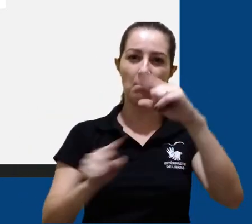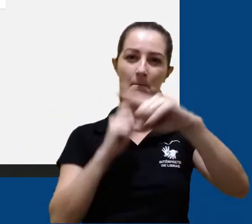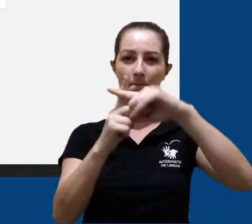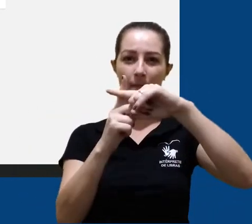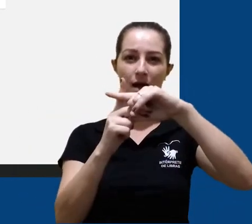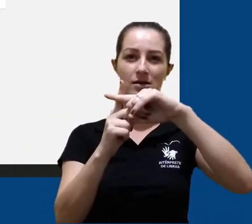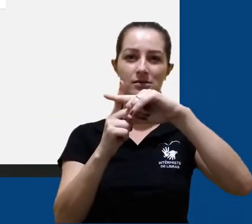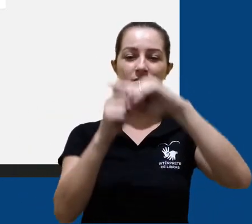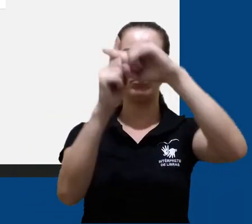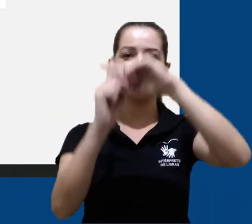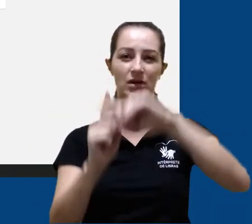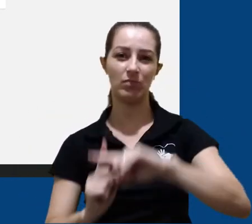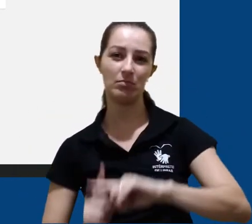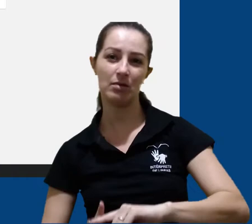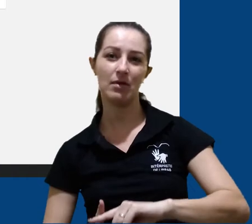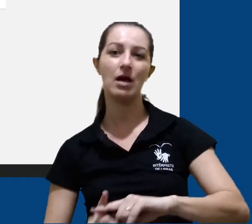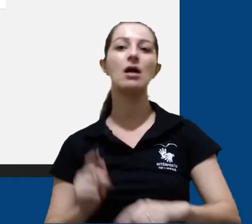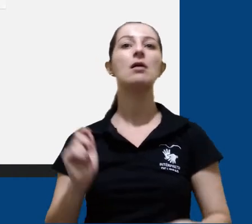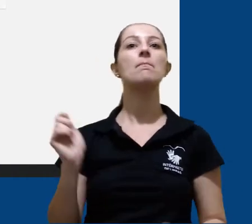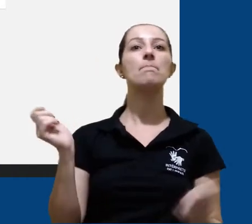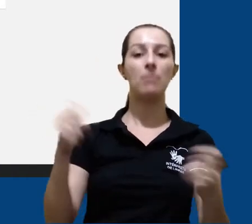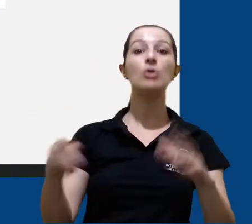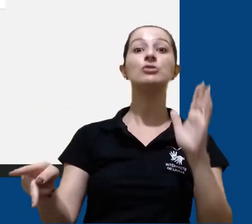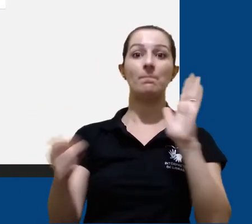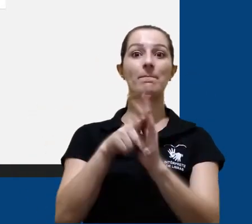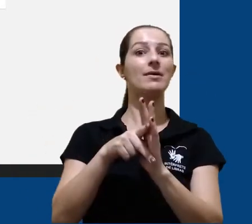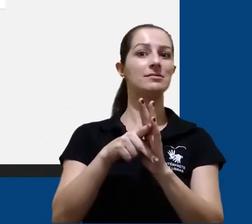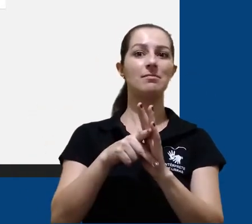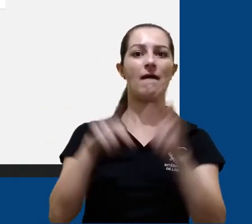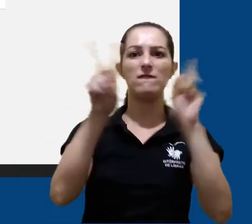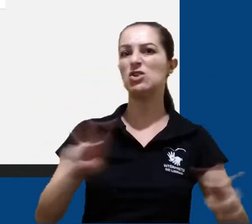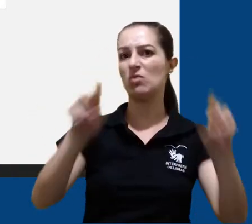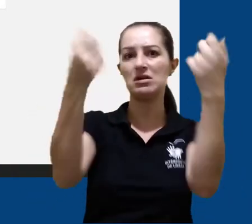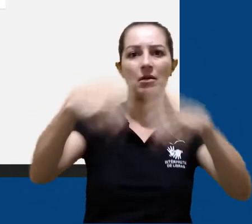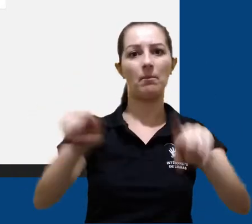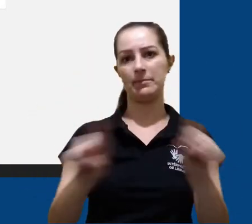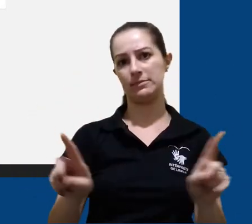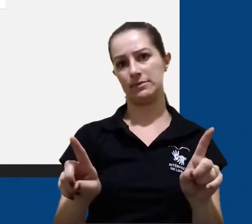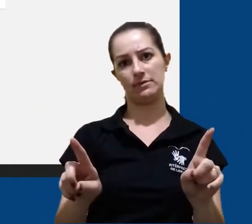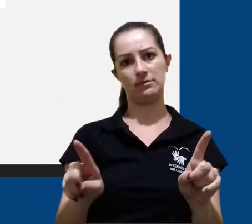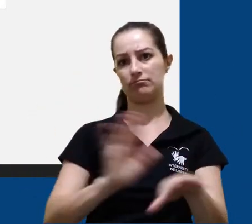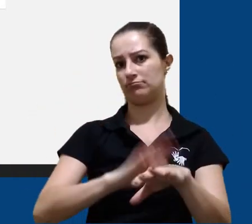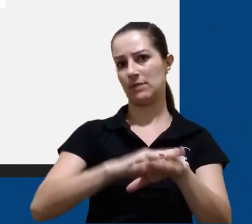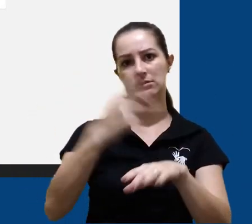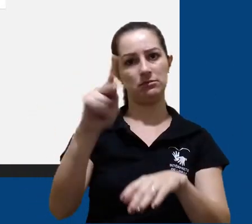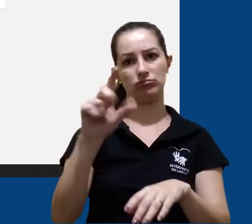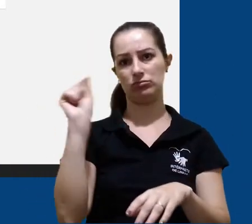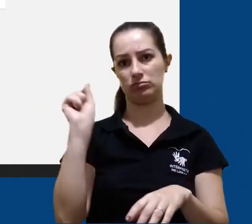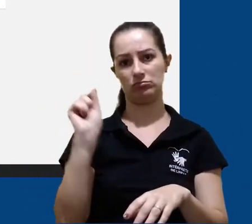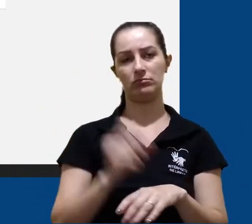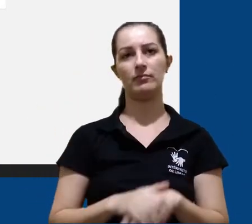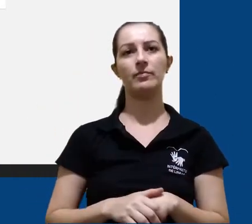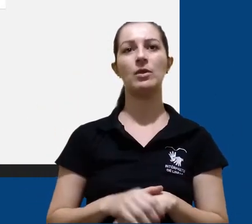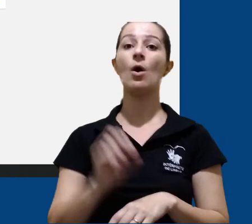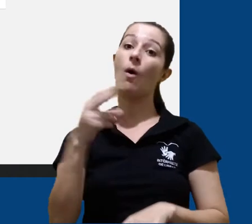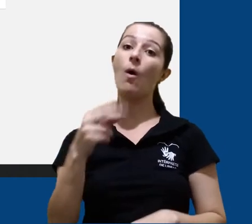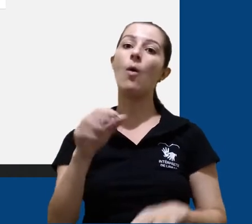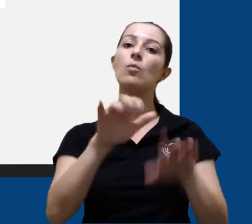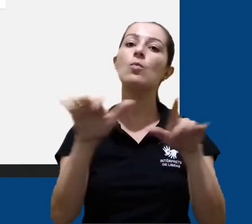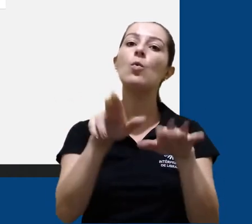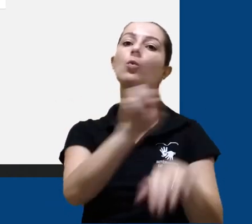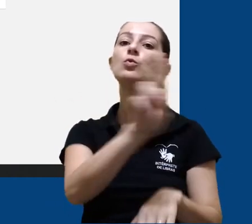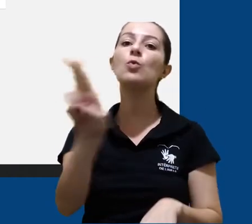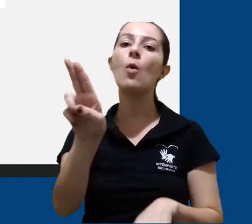clicando no Mais no canto direito de cada sala, podemos já participar sem visualizar a prévia. Podemos também